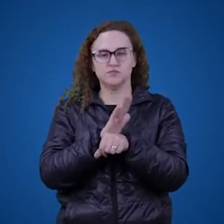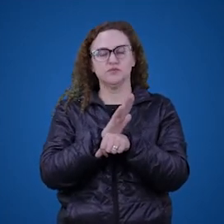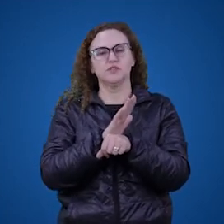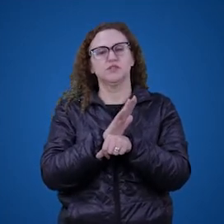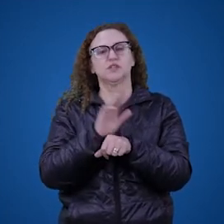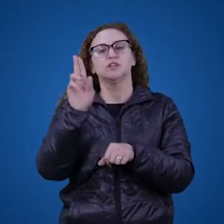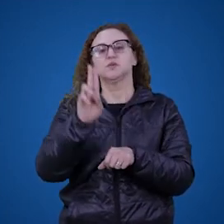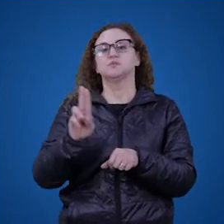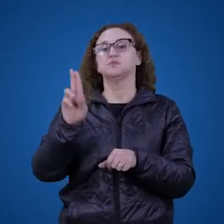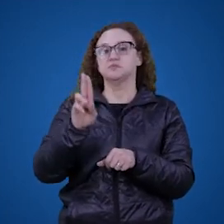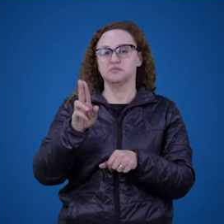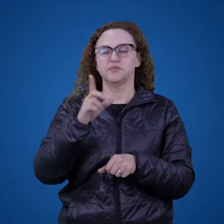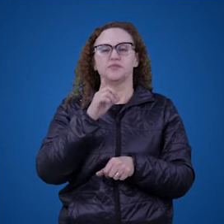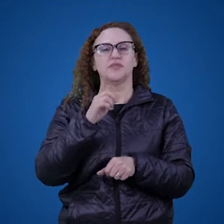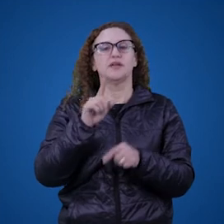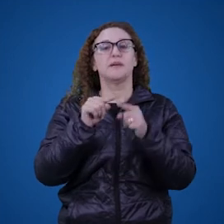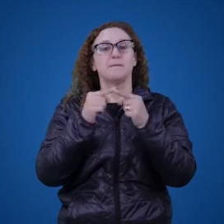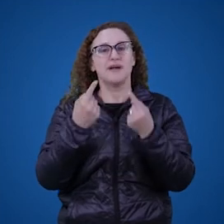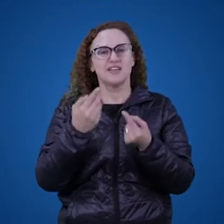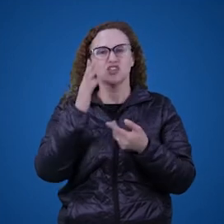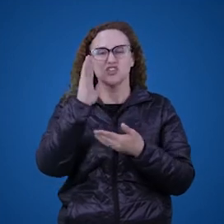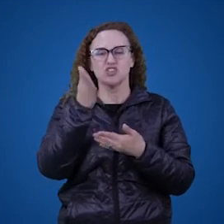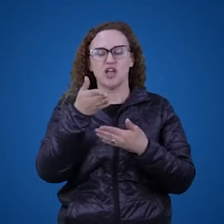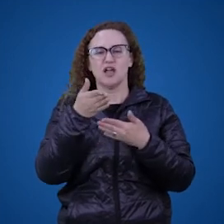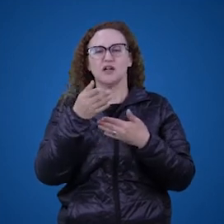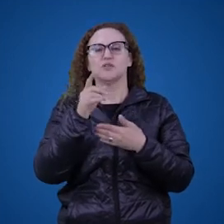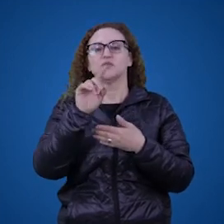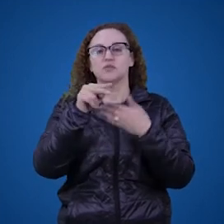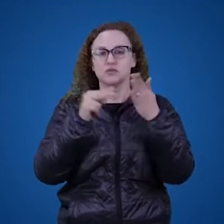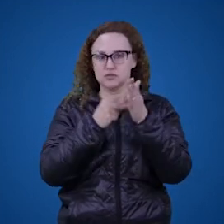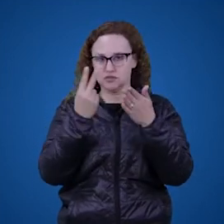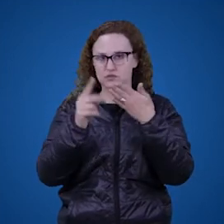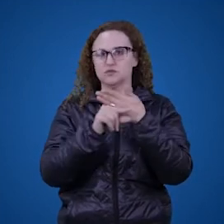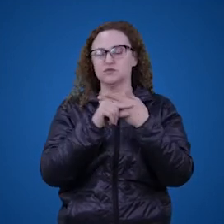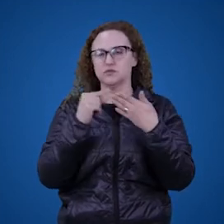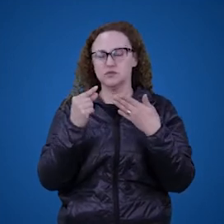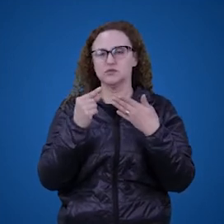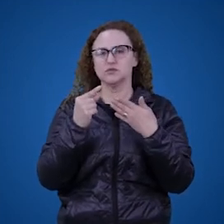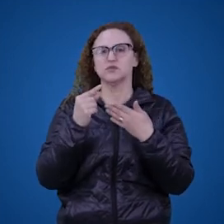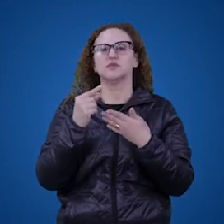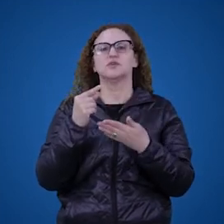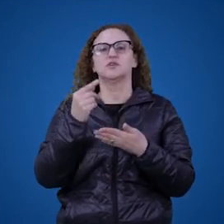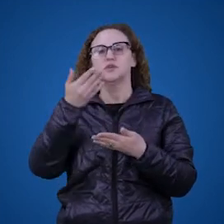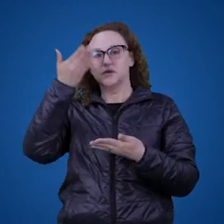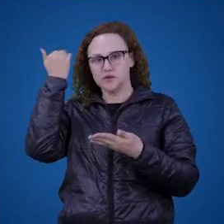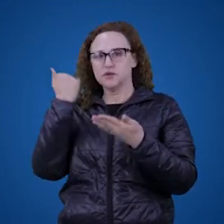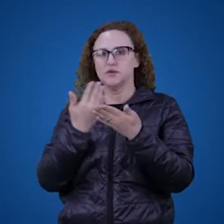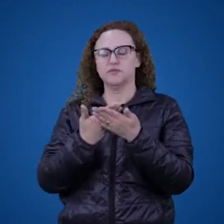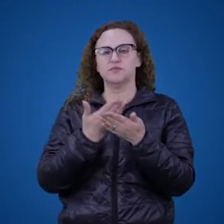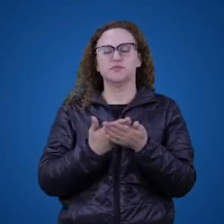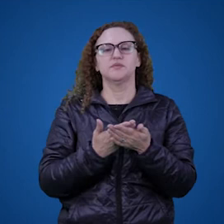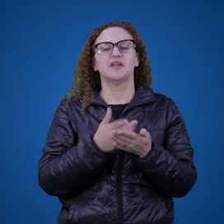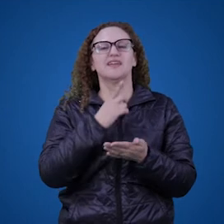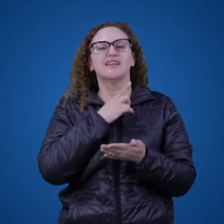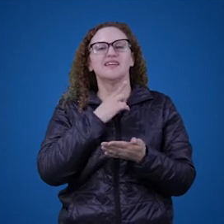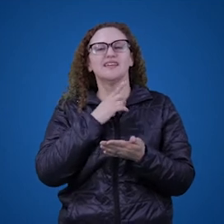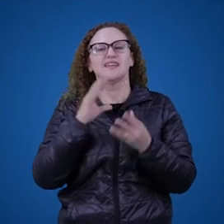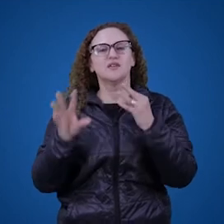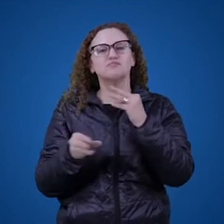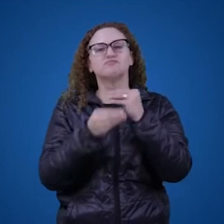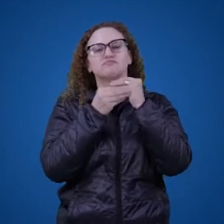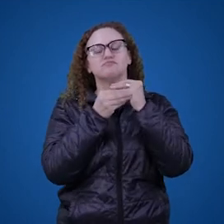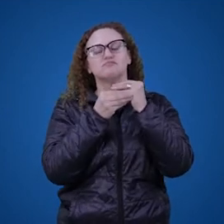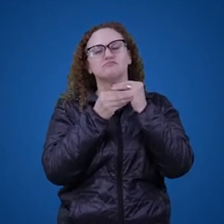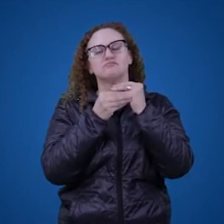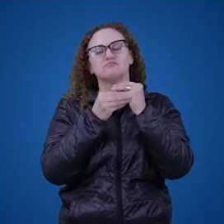frase na qual eles ocorrem. Já Husserl acreditava que as estruturas lógicas subjacentes às expressões ou palavras é que